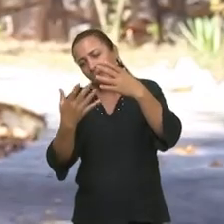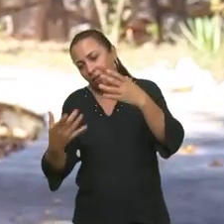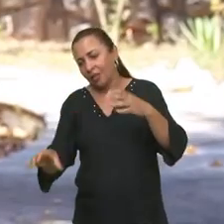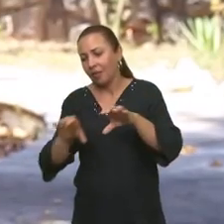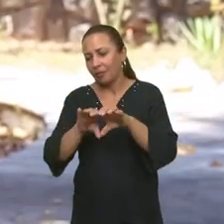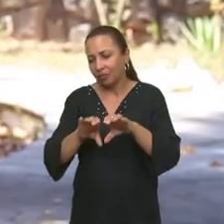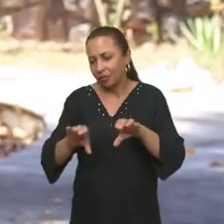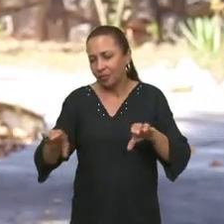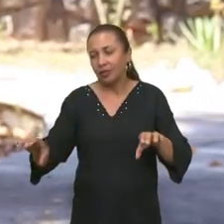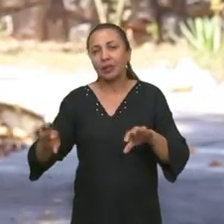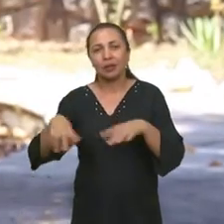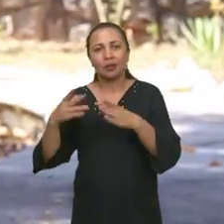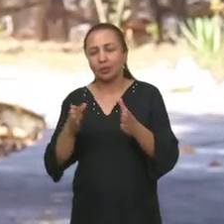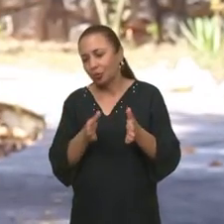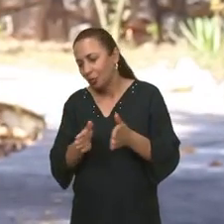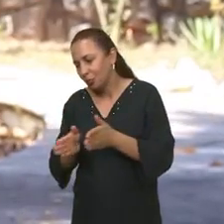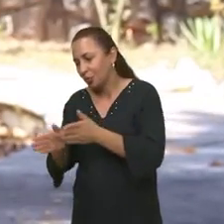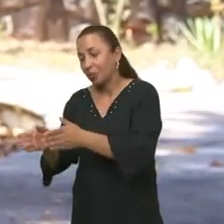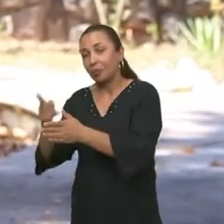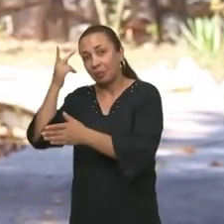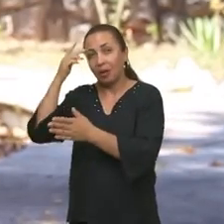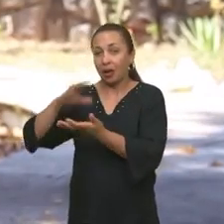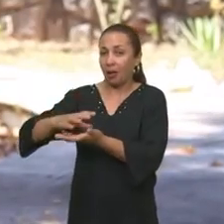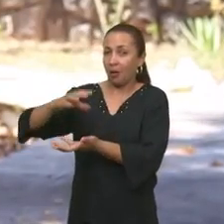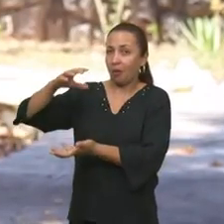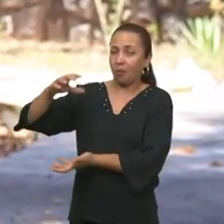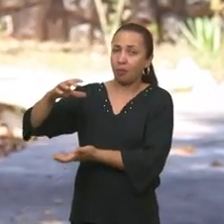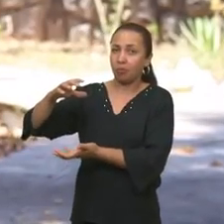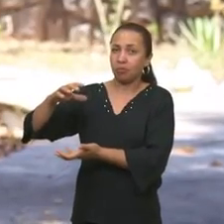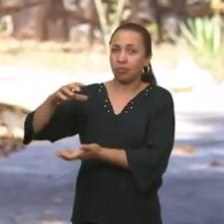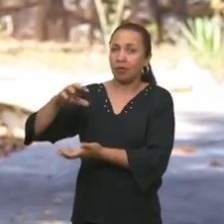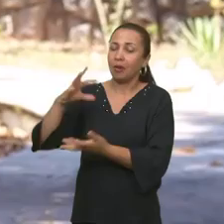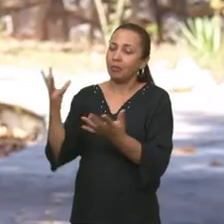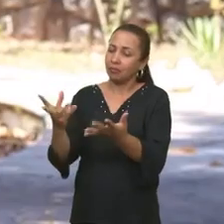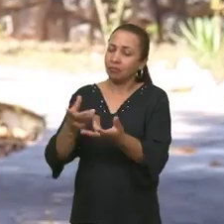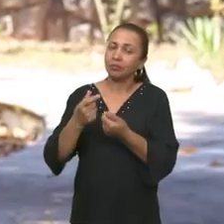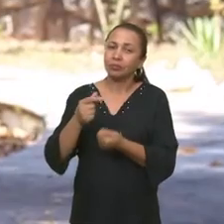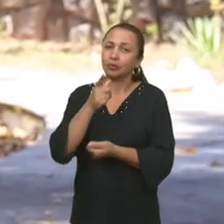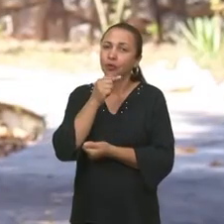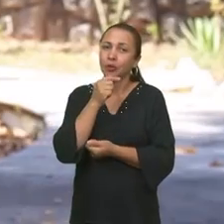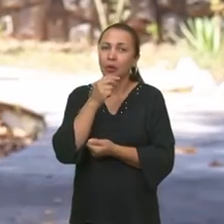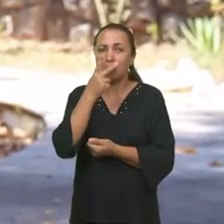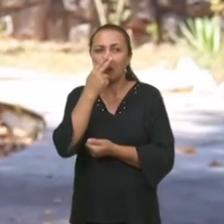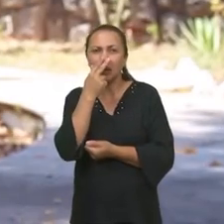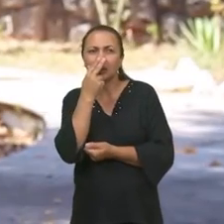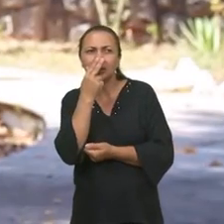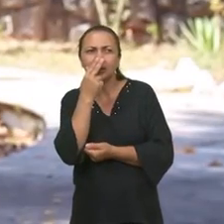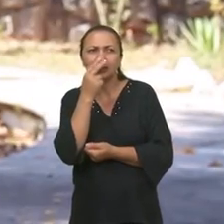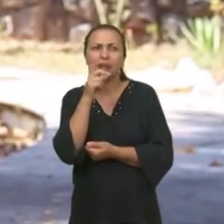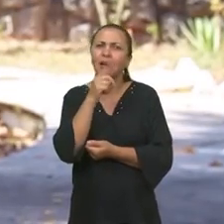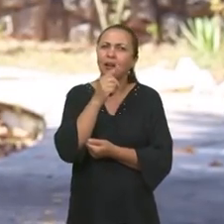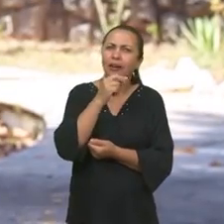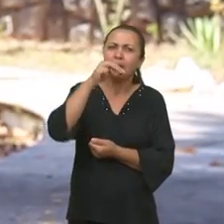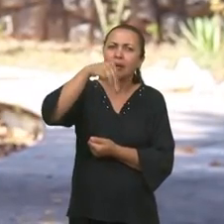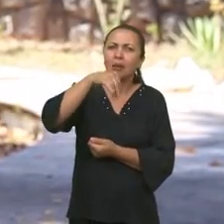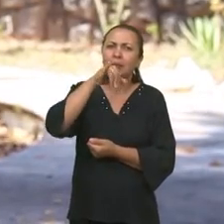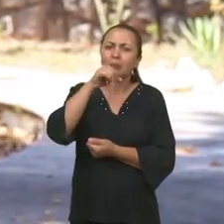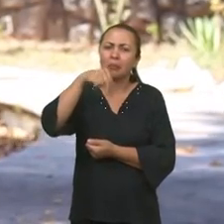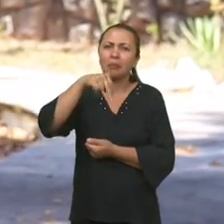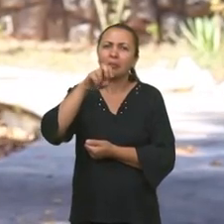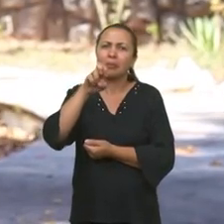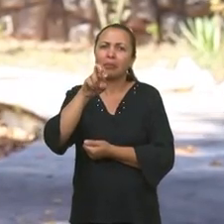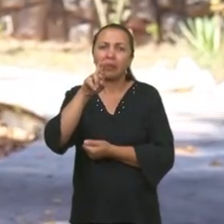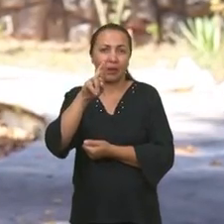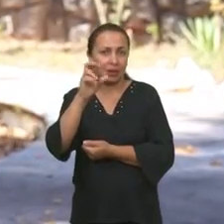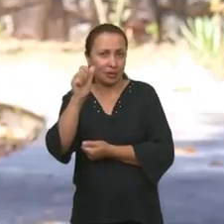vidro, vai para as canaletas e é conduzido para um recipiente para ser distribuído com a qualidade de água idêntica a uma água mineral,